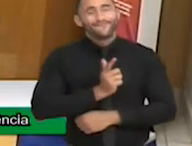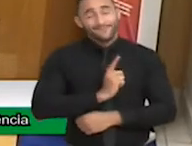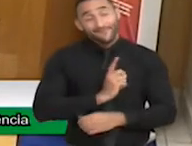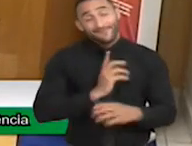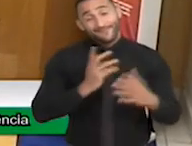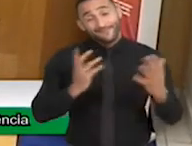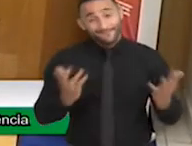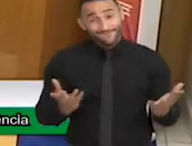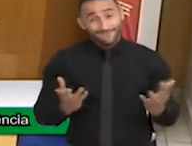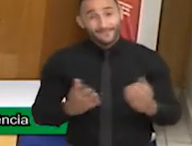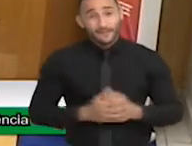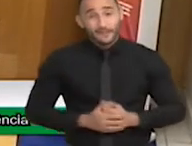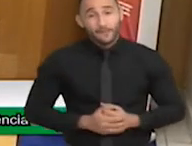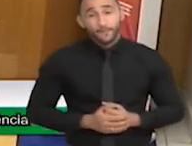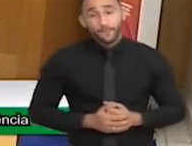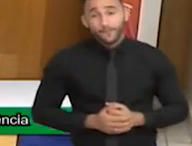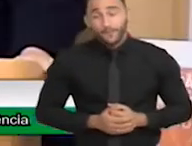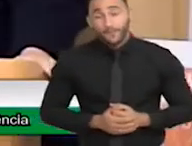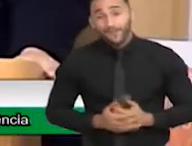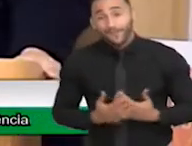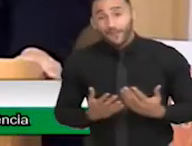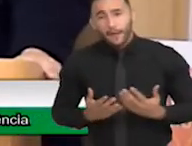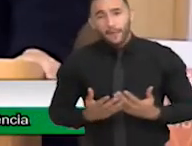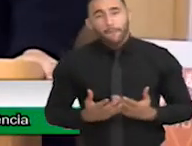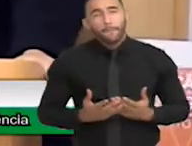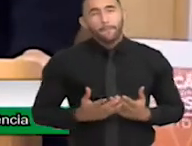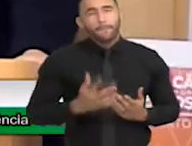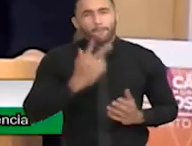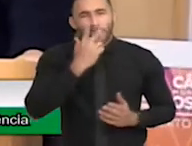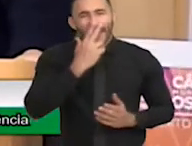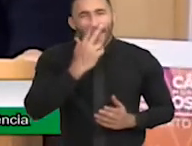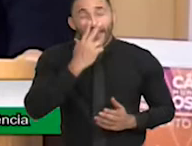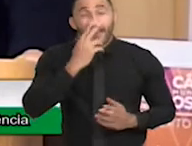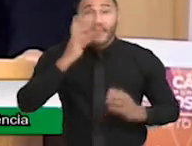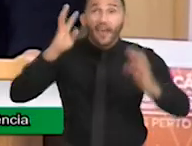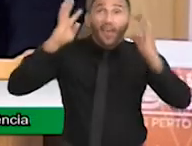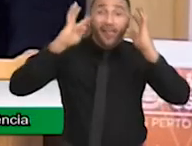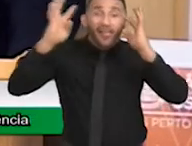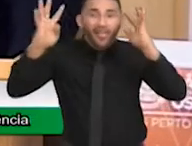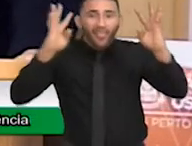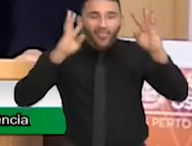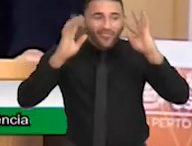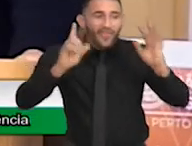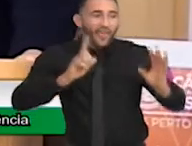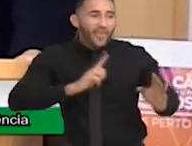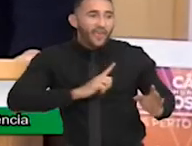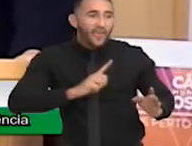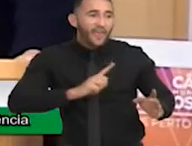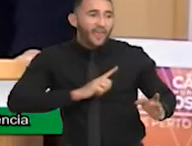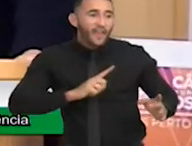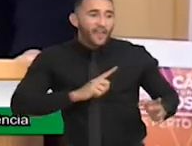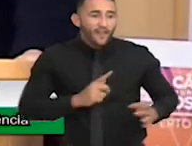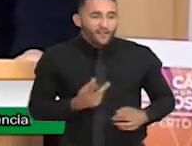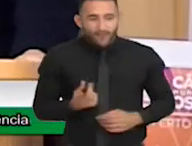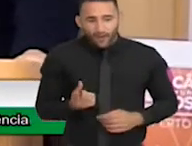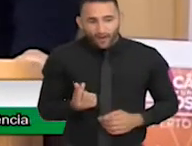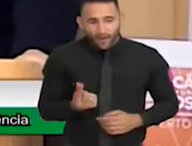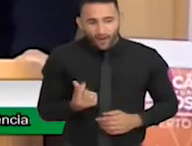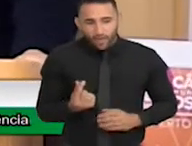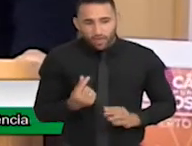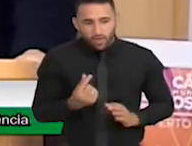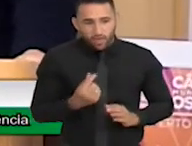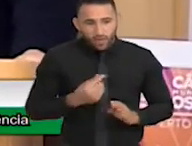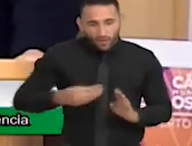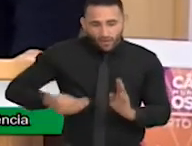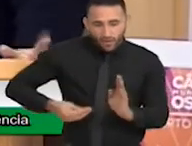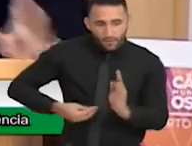Então, assim, é ilusório falar que existe filantropia no Brasil. Mas também a gente pode pensar que isso